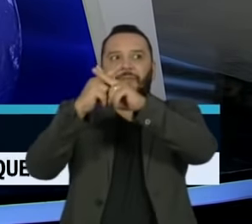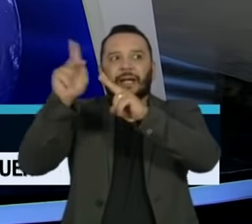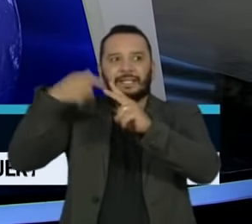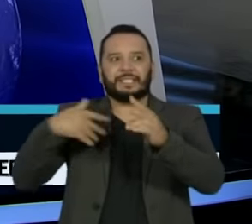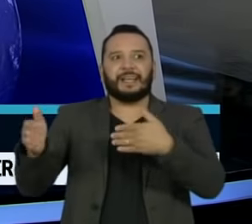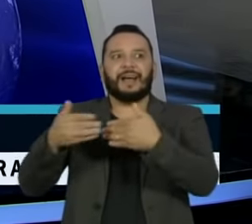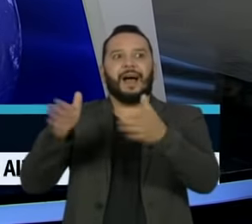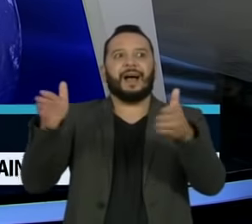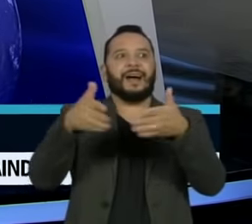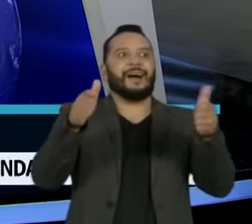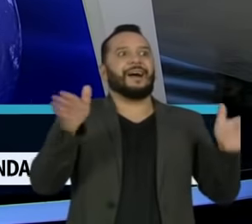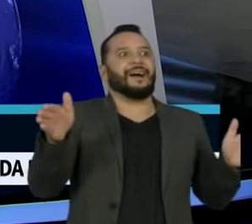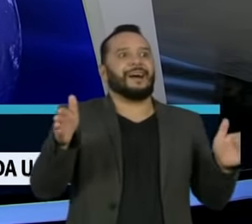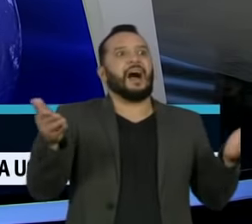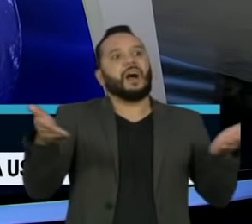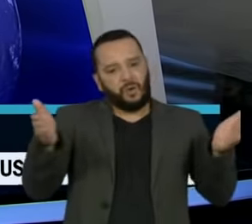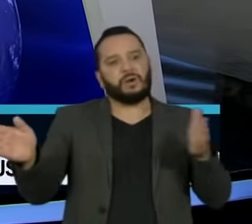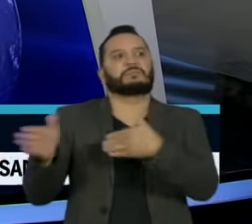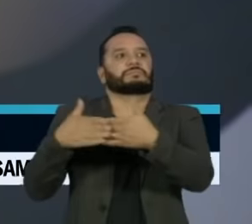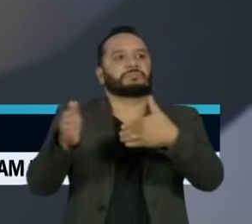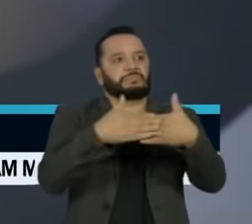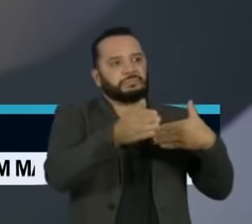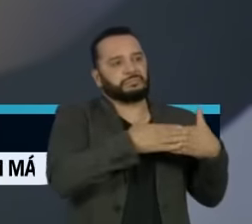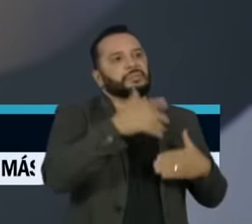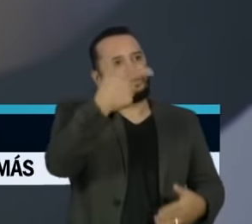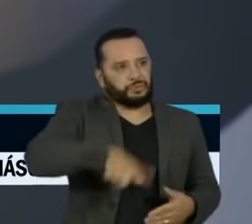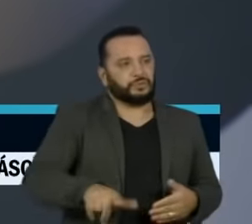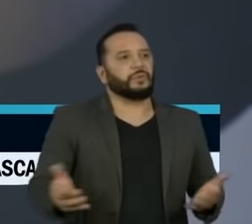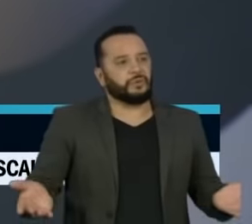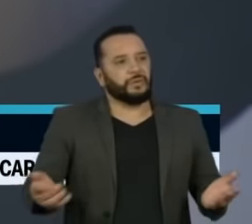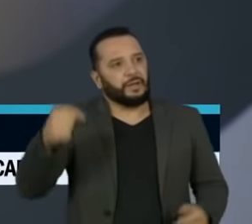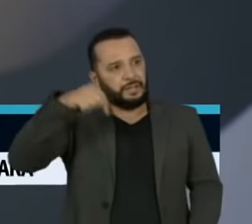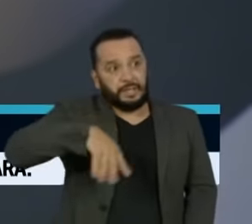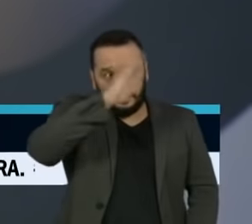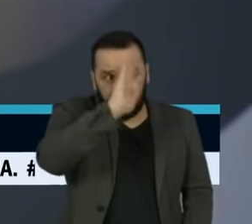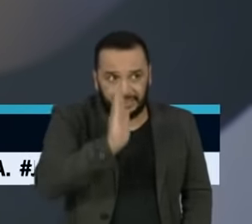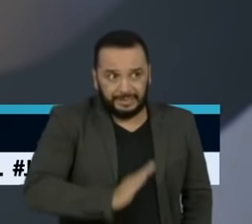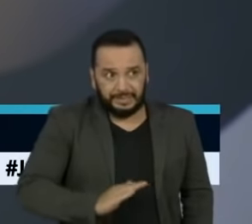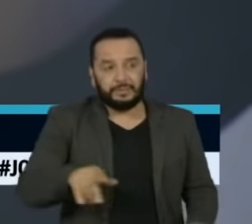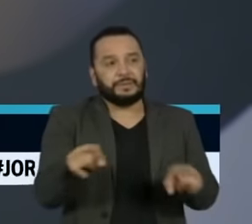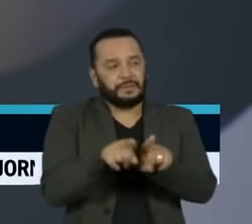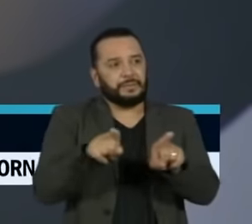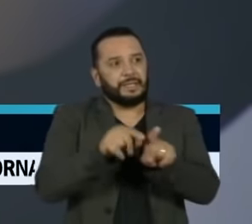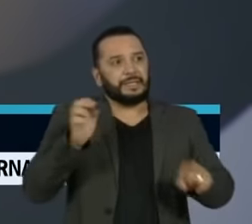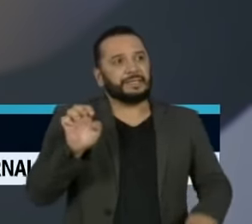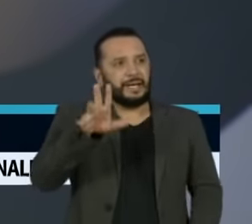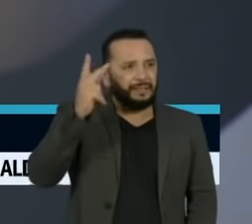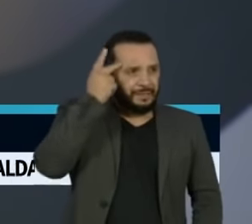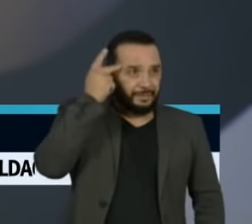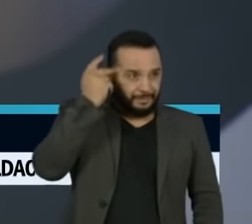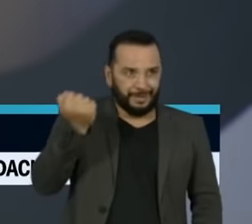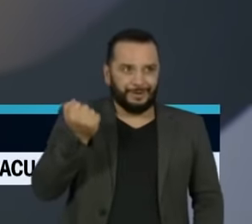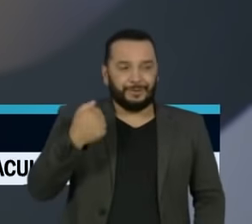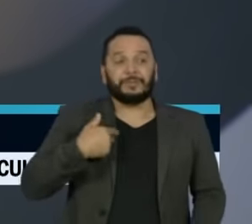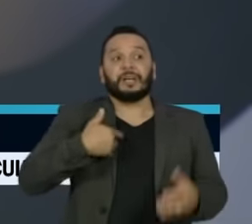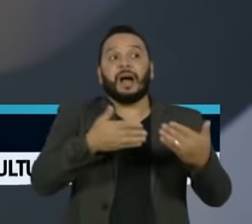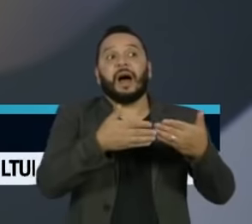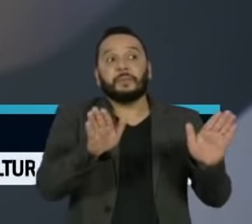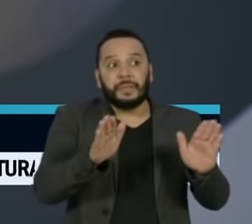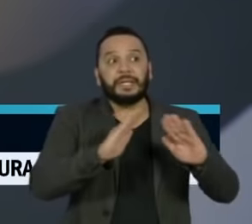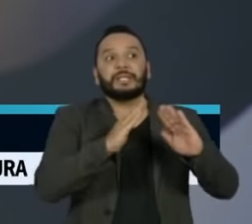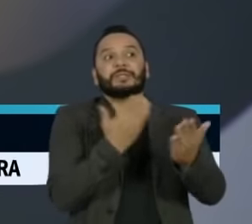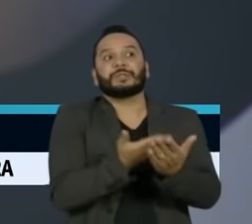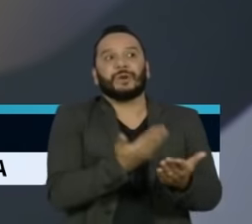restaurantes. Aqui no Brasil, no estado de São Paulo, hoje a gente está falando em abrir escolas,